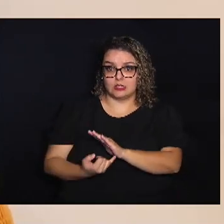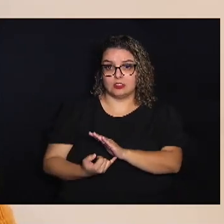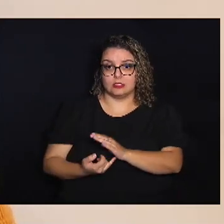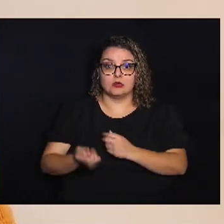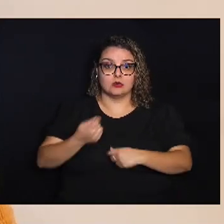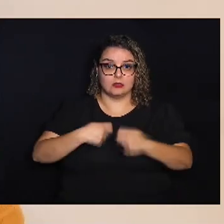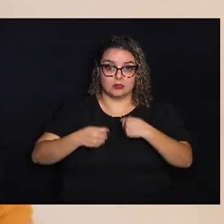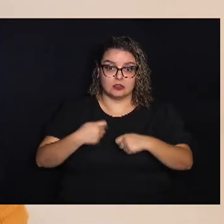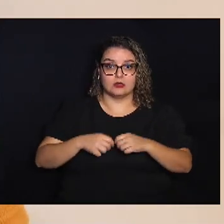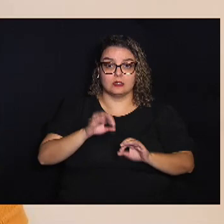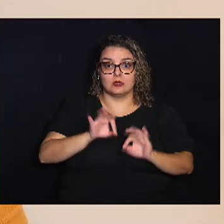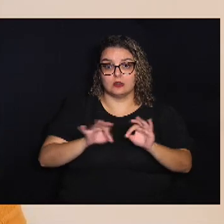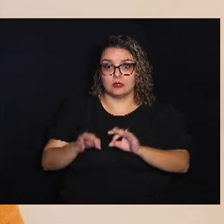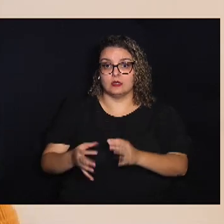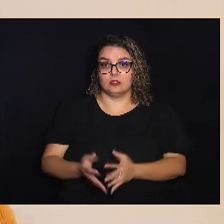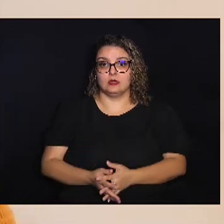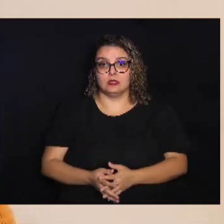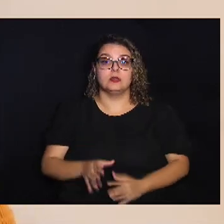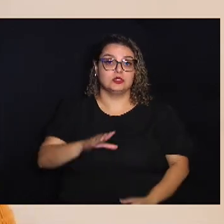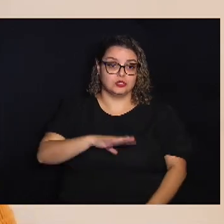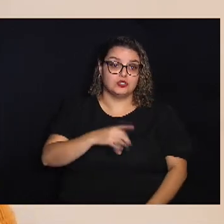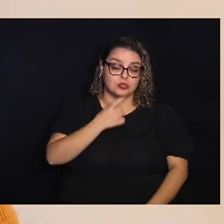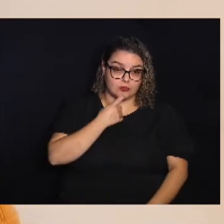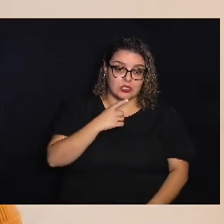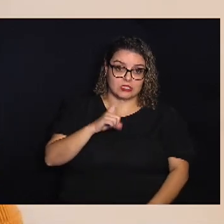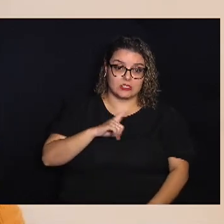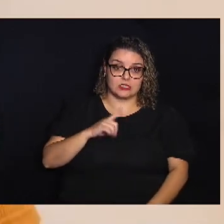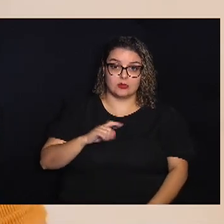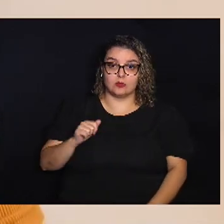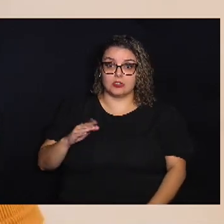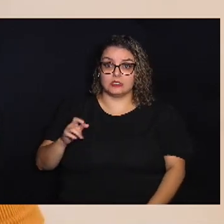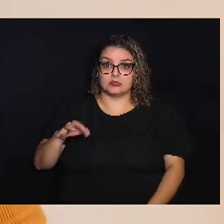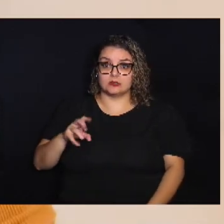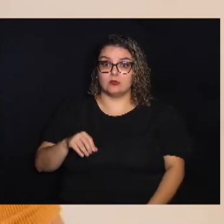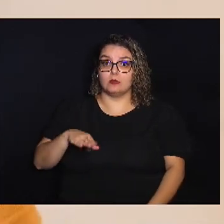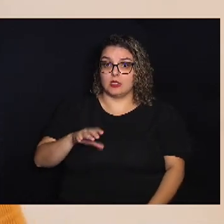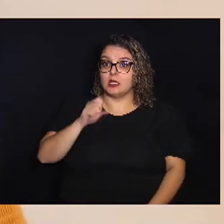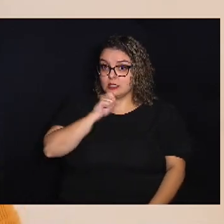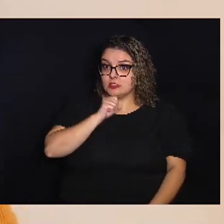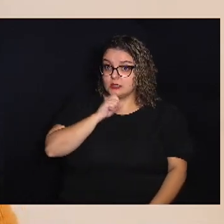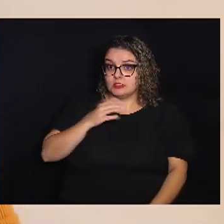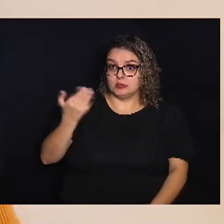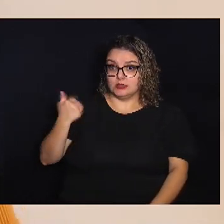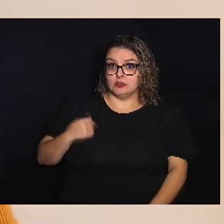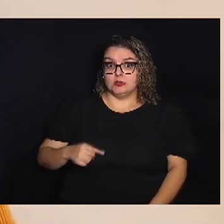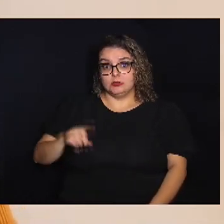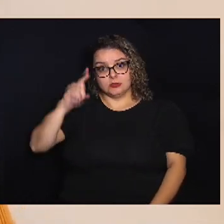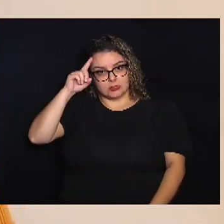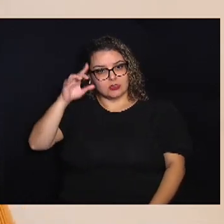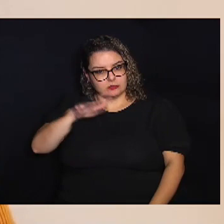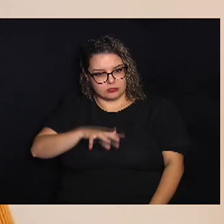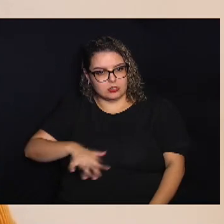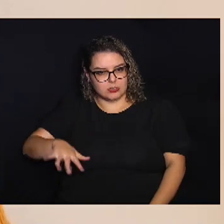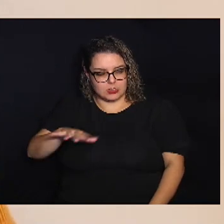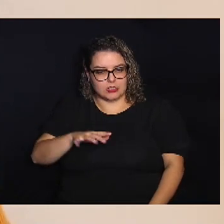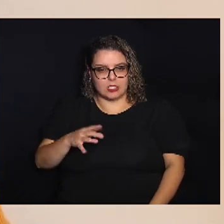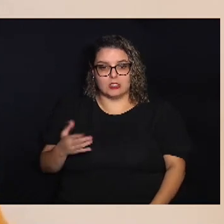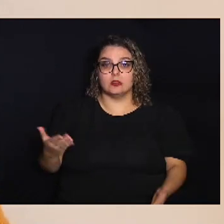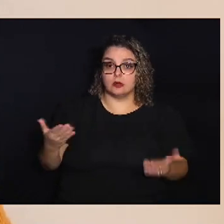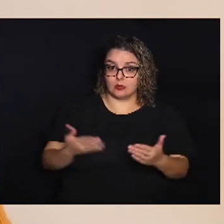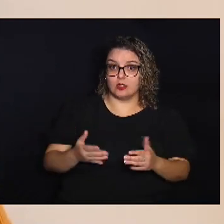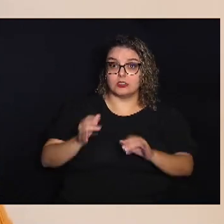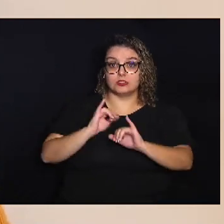Administrativa Organizacional De Campinas Ela possui um dos acervos Mais antigos Que a gente data Aqui da região Então a gente veio hoje Para